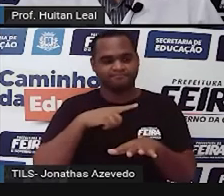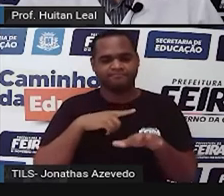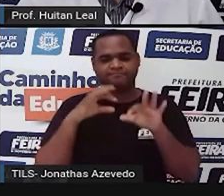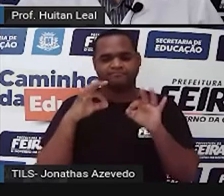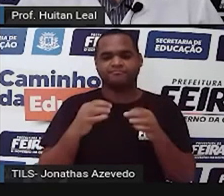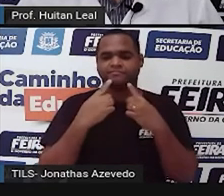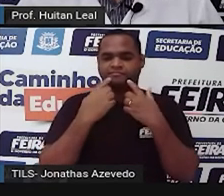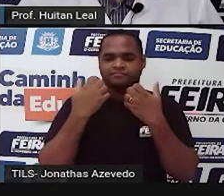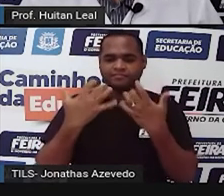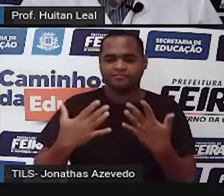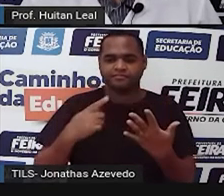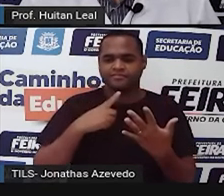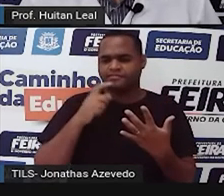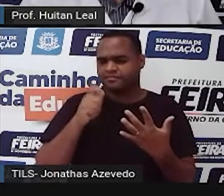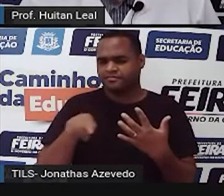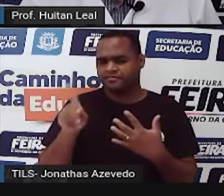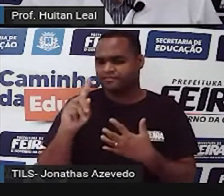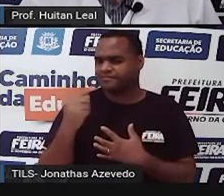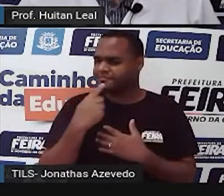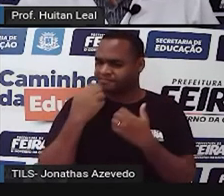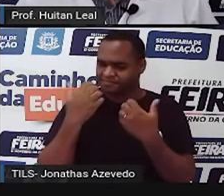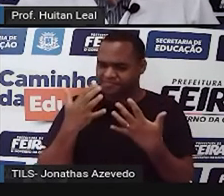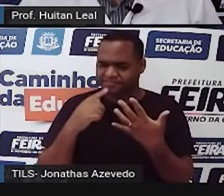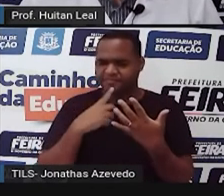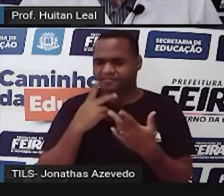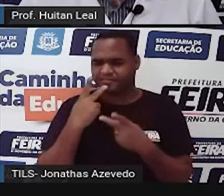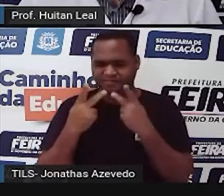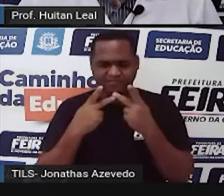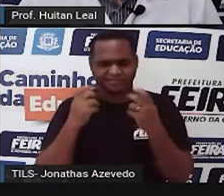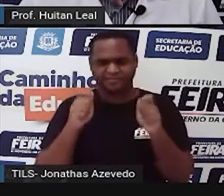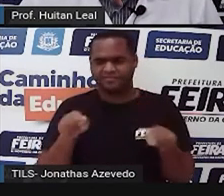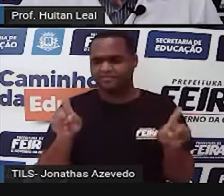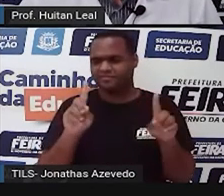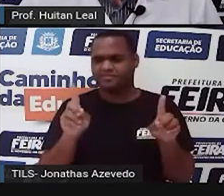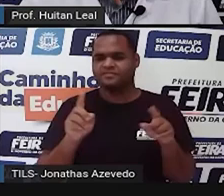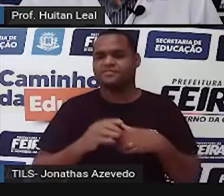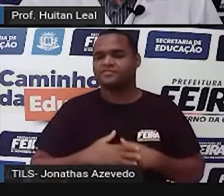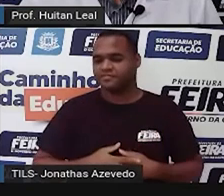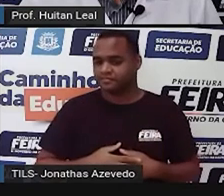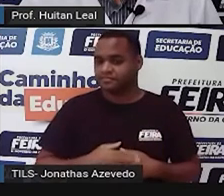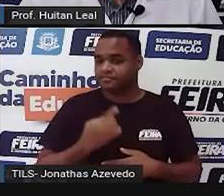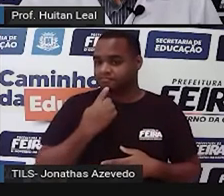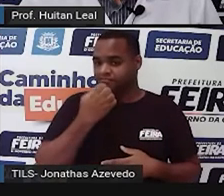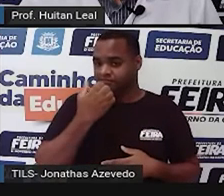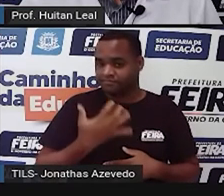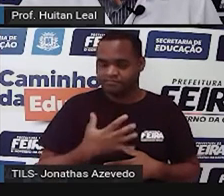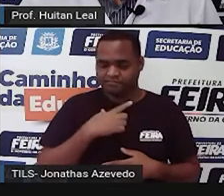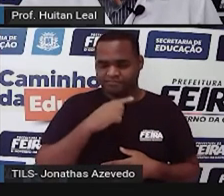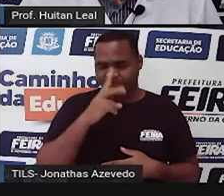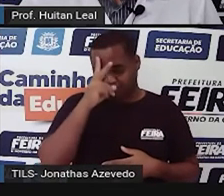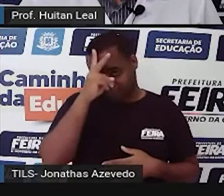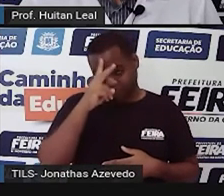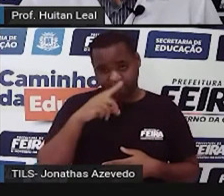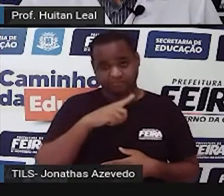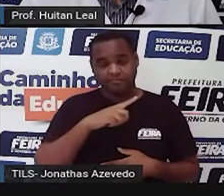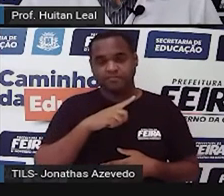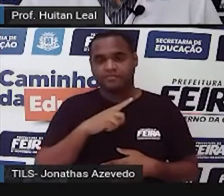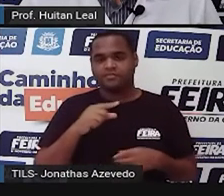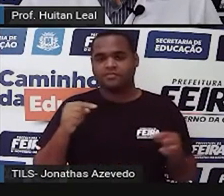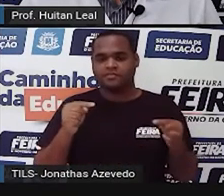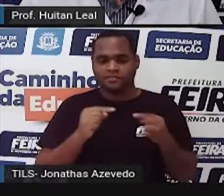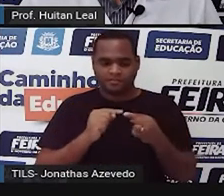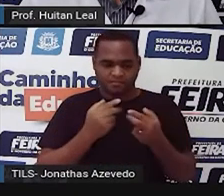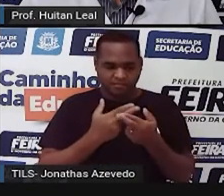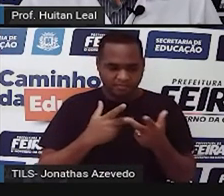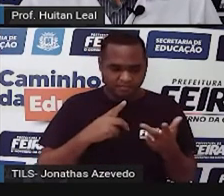eu falei. Eu não preciso nem discutir, nem falar mais nada. A história por si só diz tudo. Quem acolhe